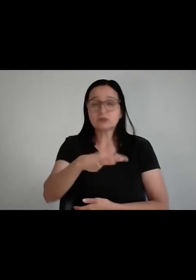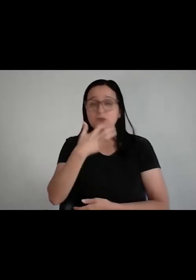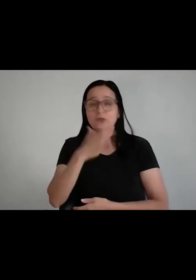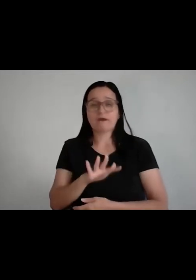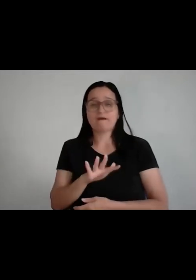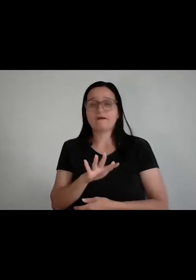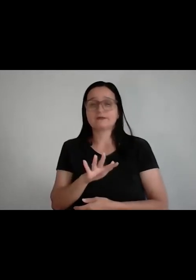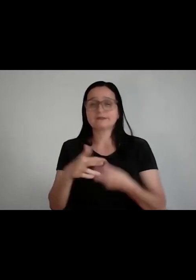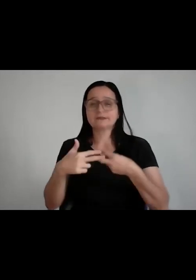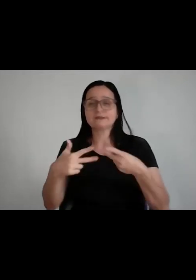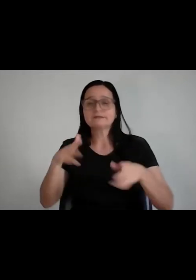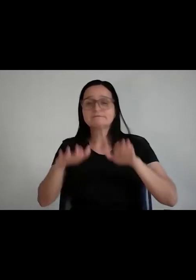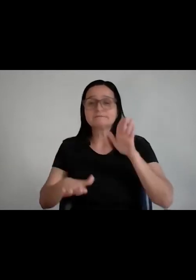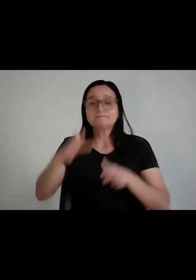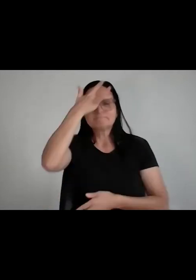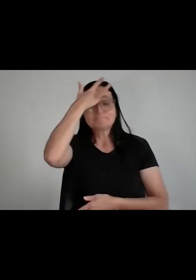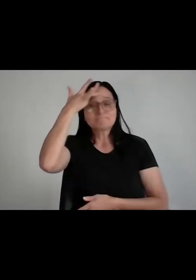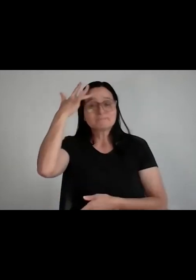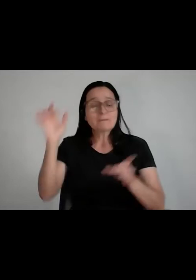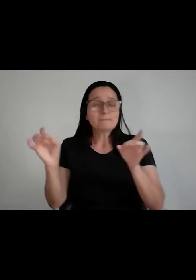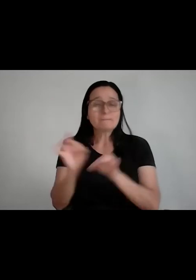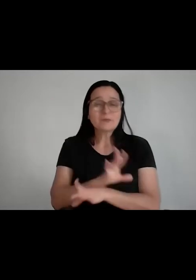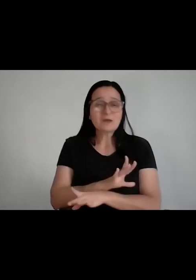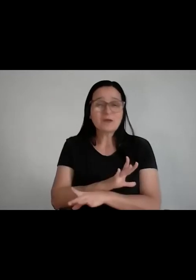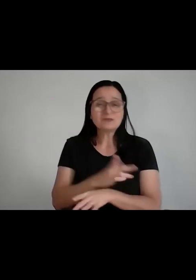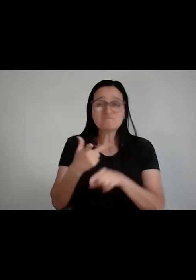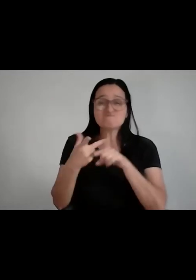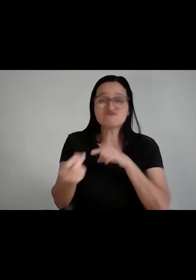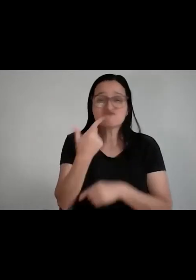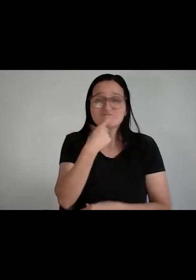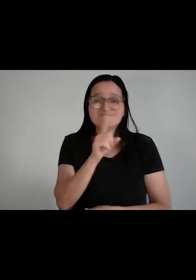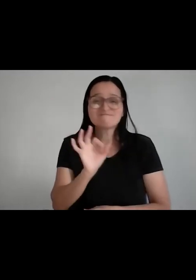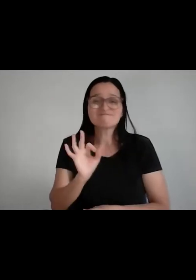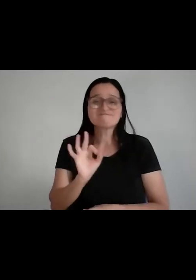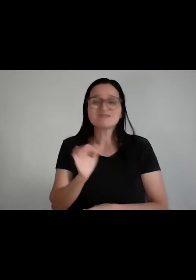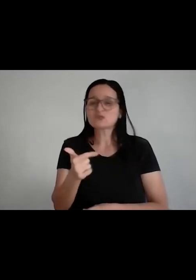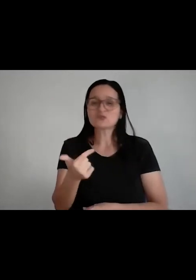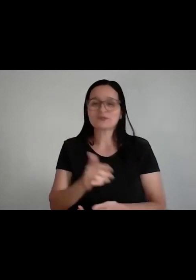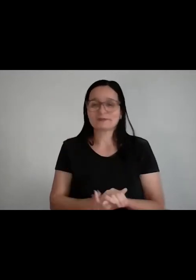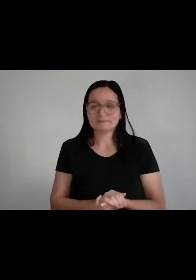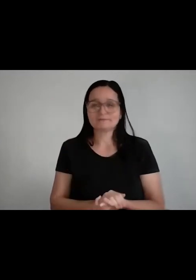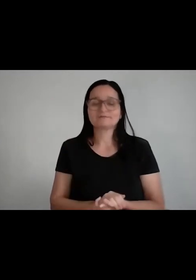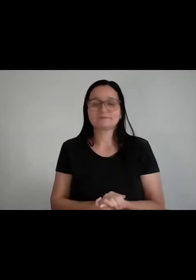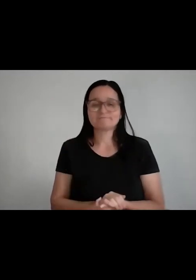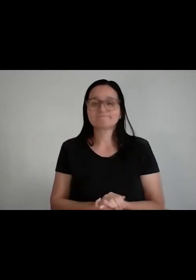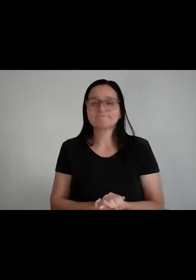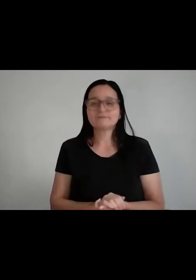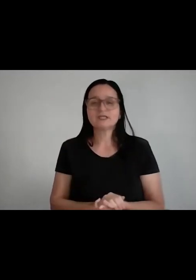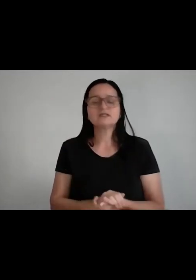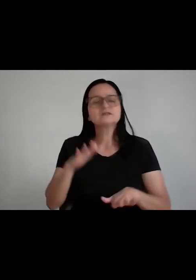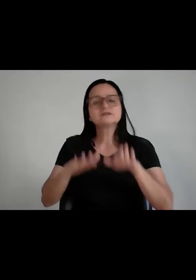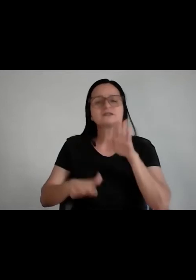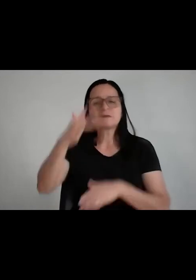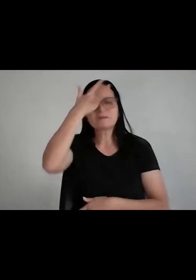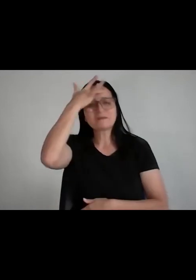coisa nem todo mundo está preparado para a vitória, para as coisas darem certo. Parece que é incrível. Tem gente que adora